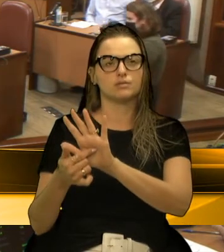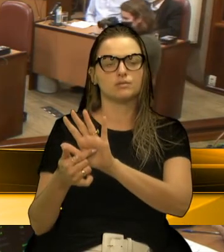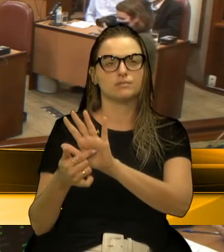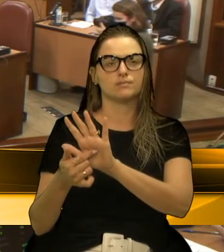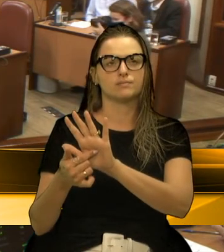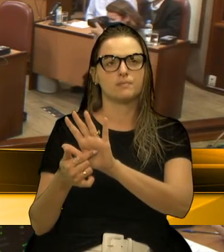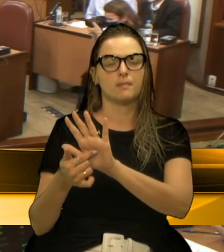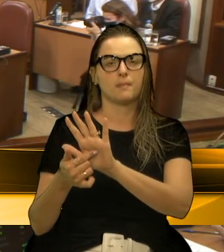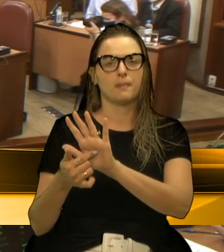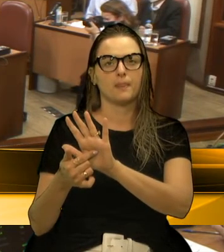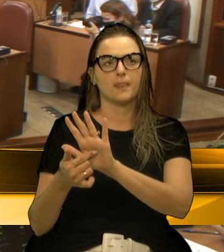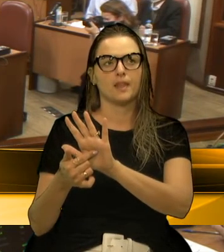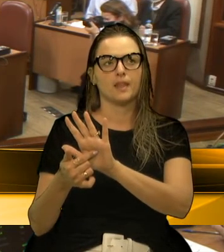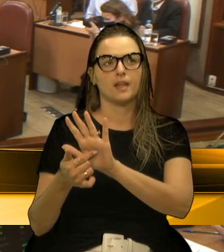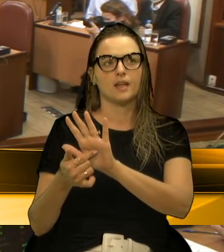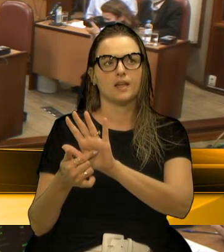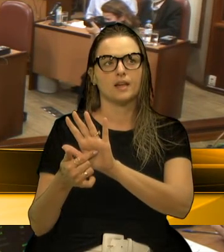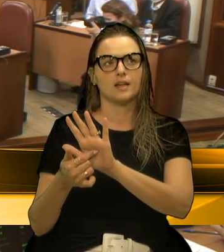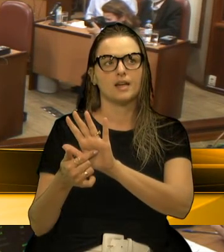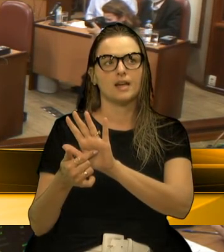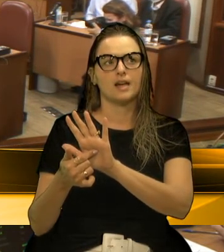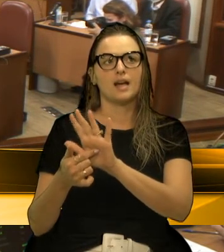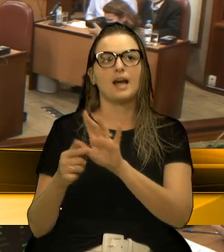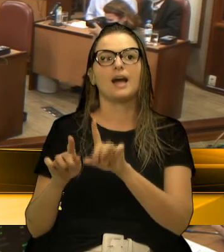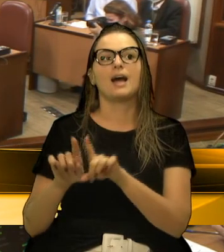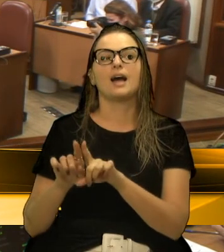comunidade lá do bairro Vila Ipê.